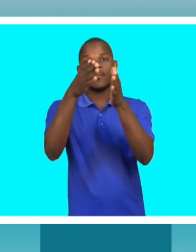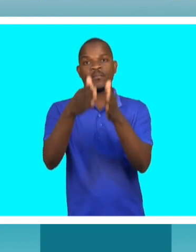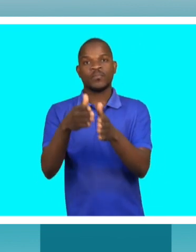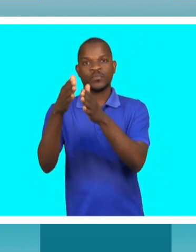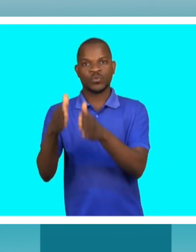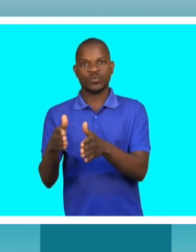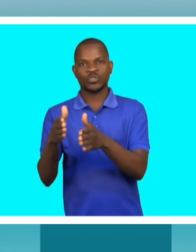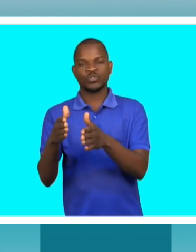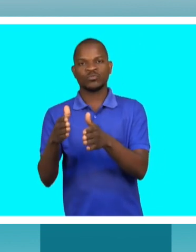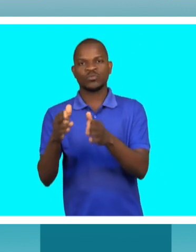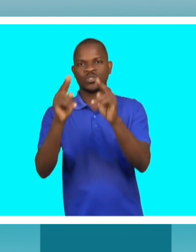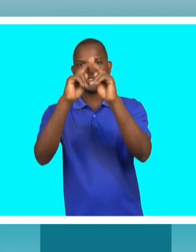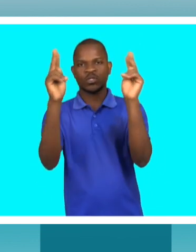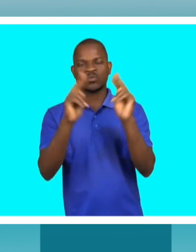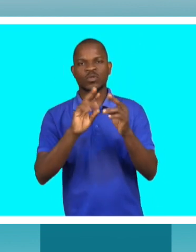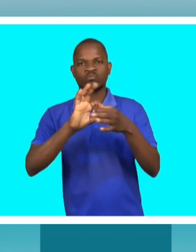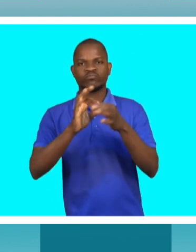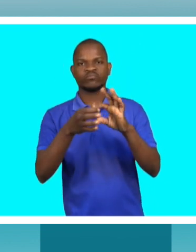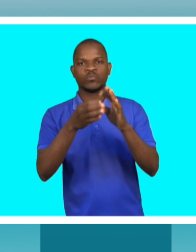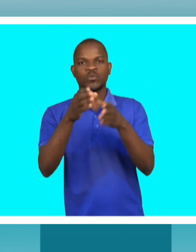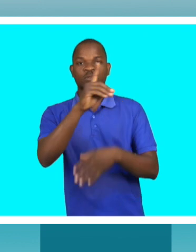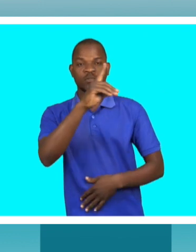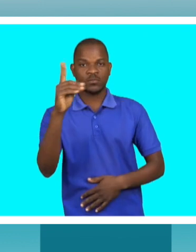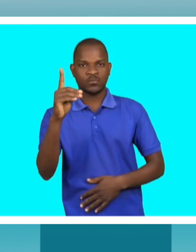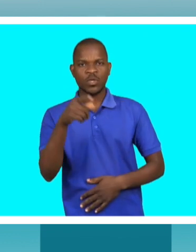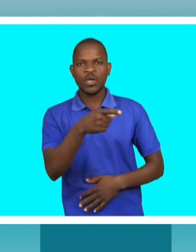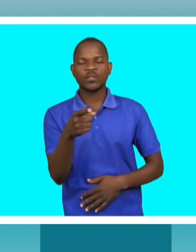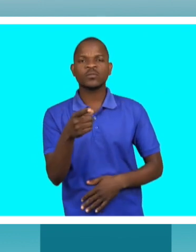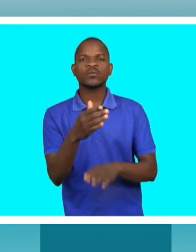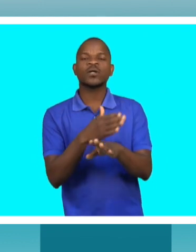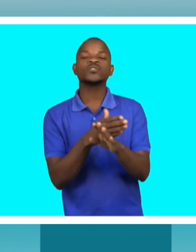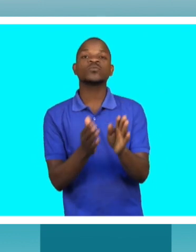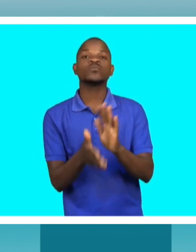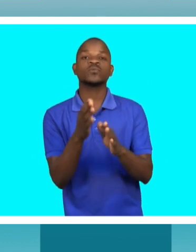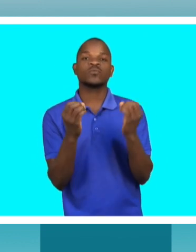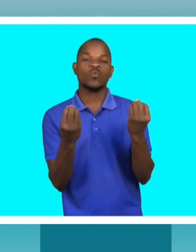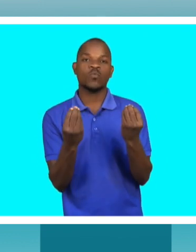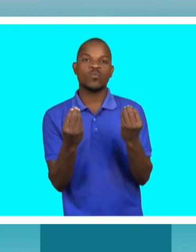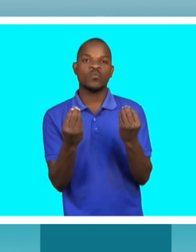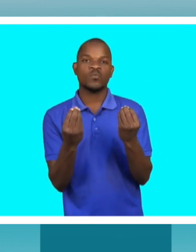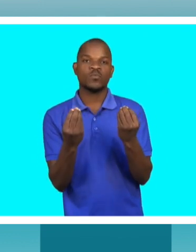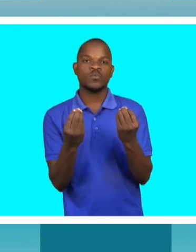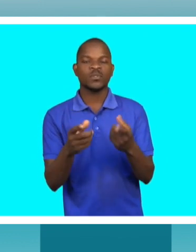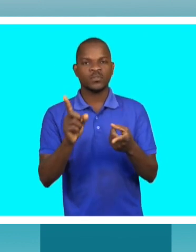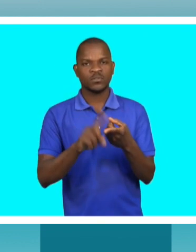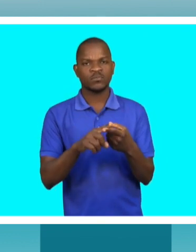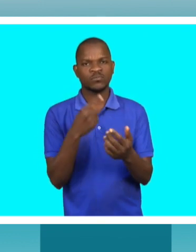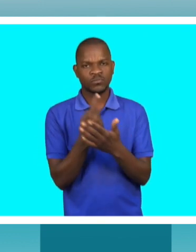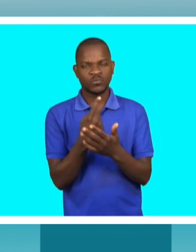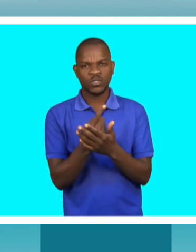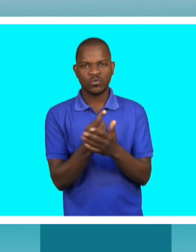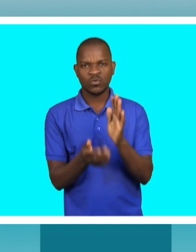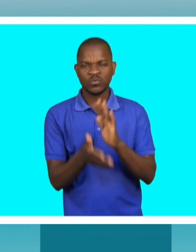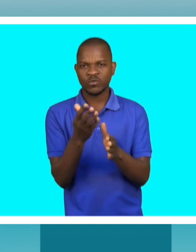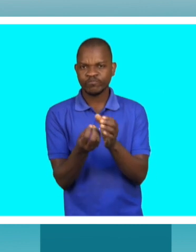atletas paraolímpicos internacionais, estes atletas partiram de algum ponto. E é preciso